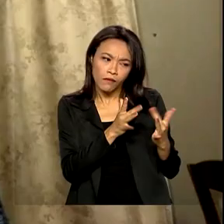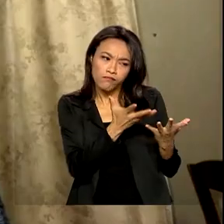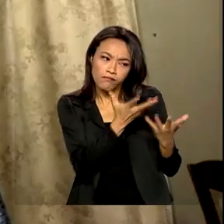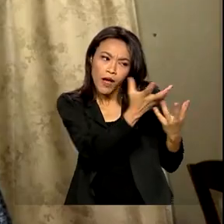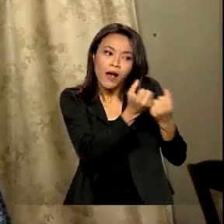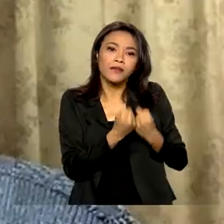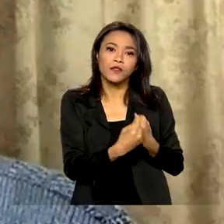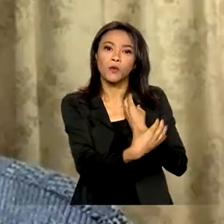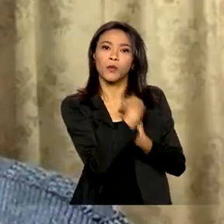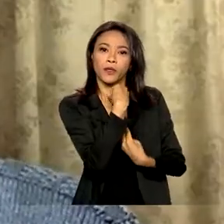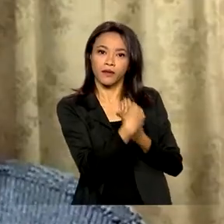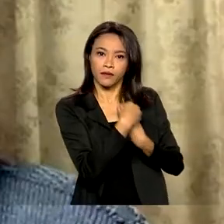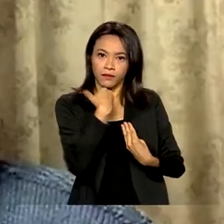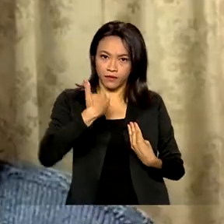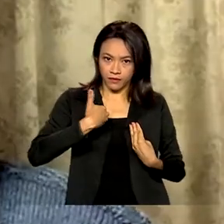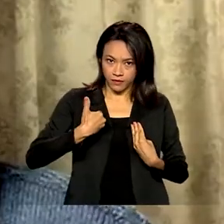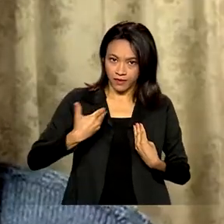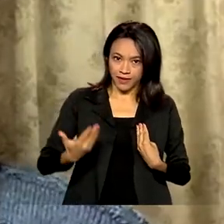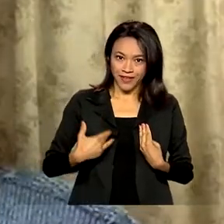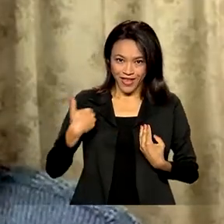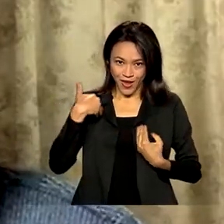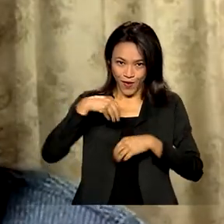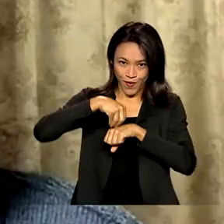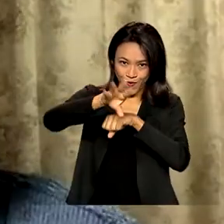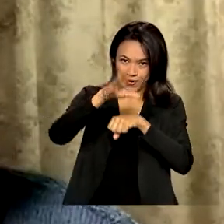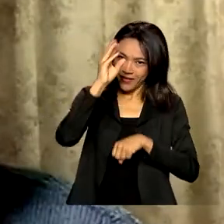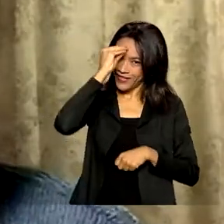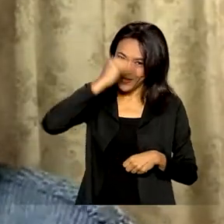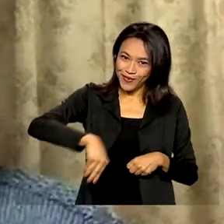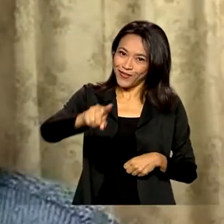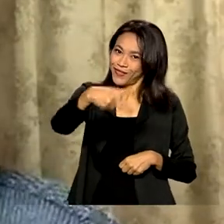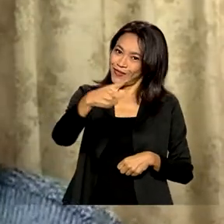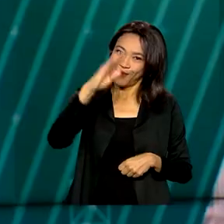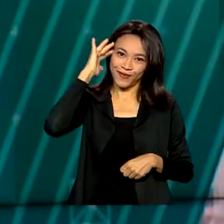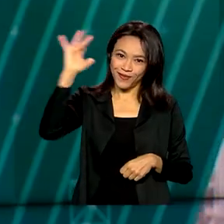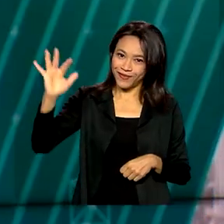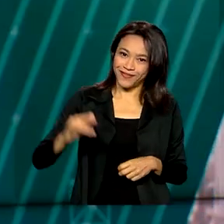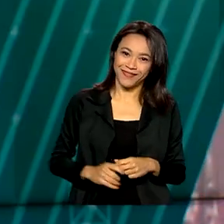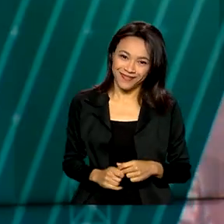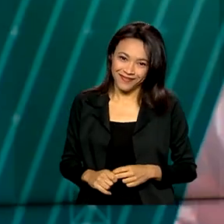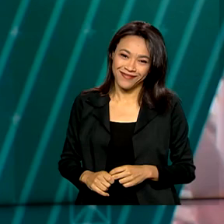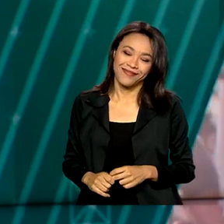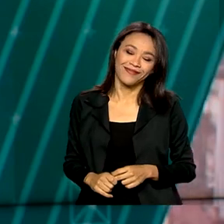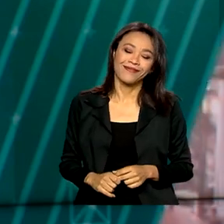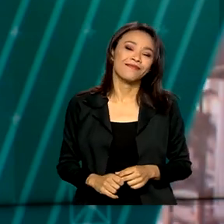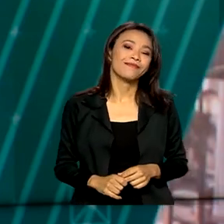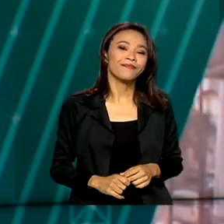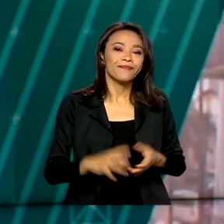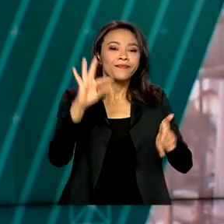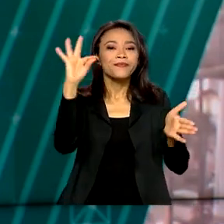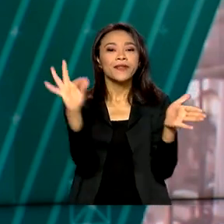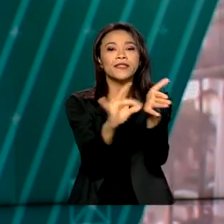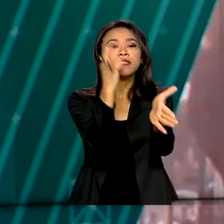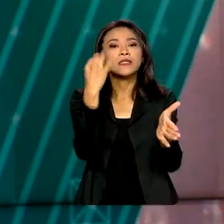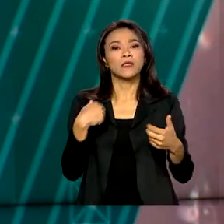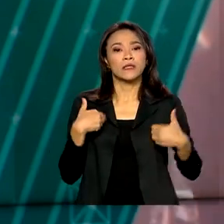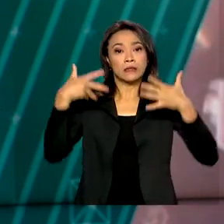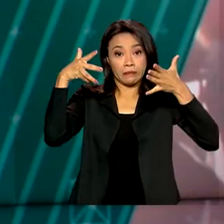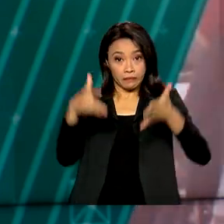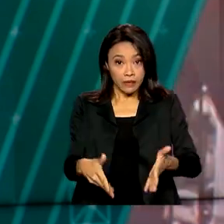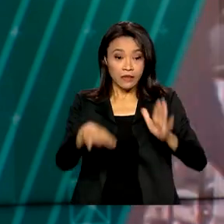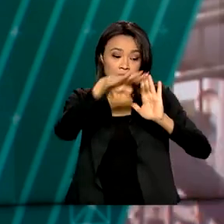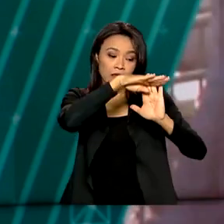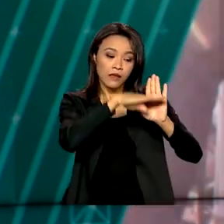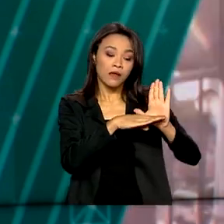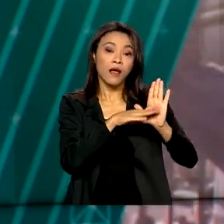orientar aqui. Meu recado aqui é não desistam dos seus sonhos. As inscrições para participar do programa